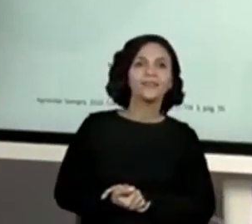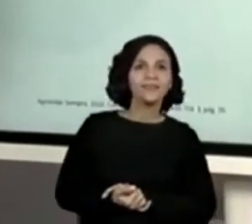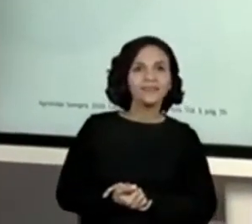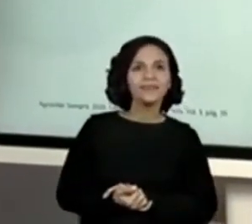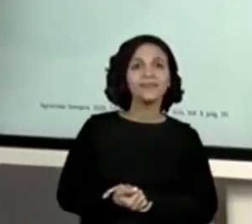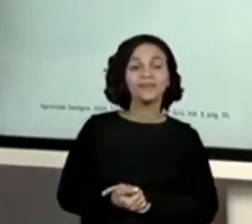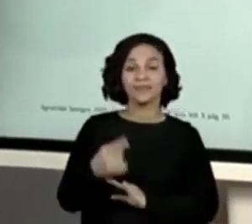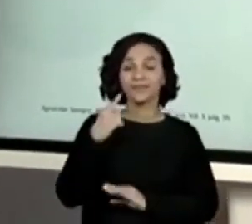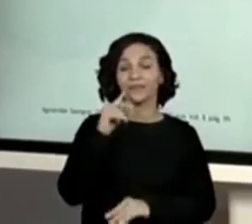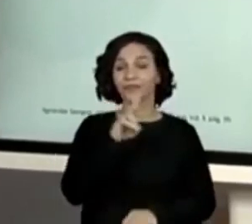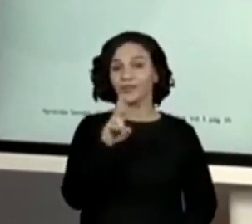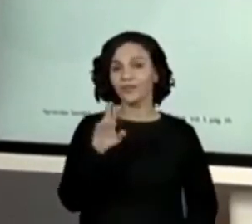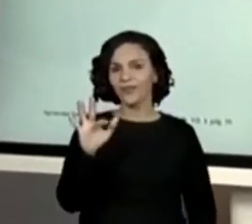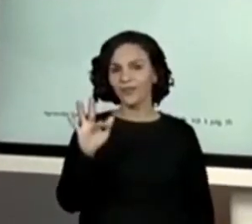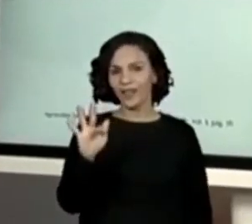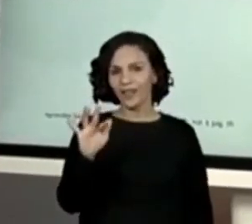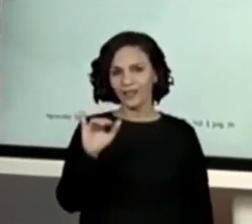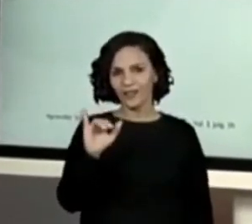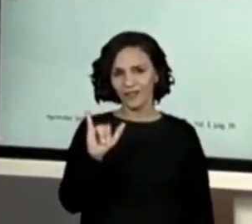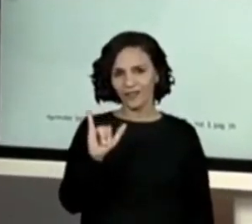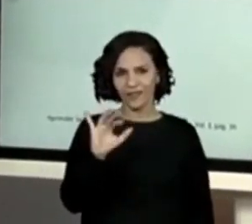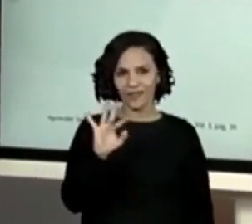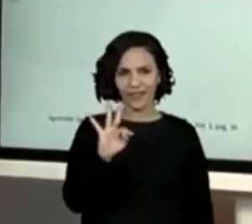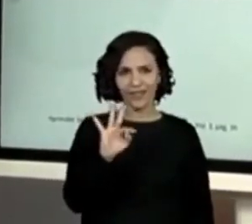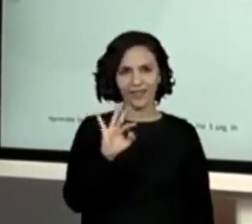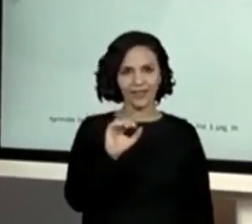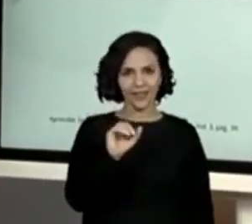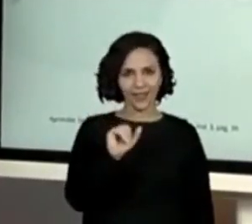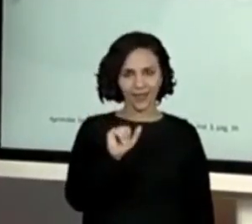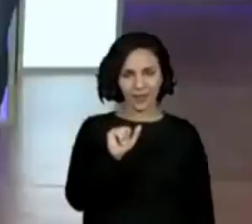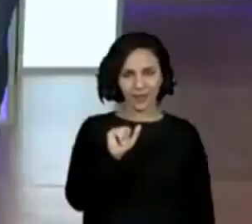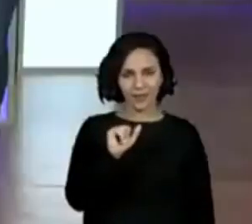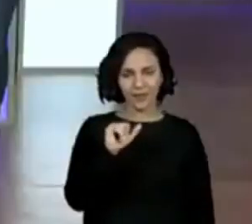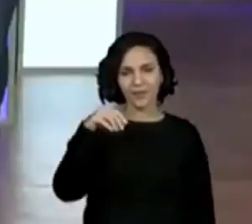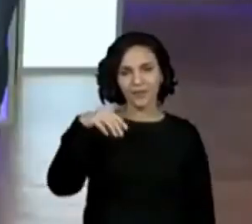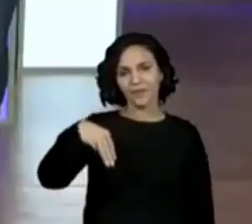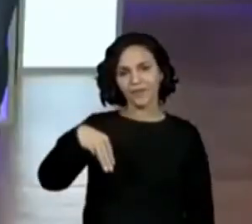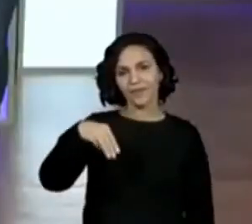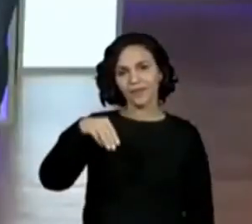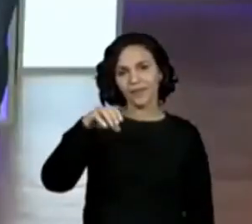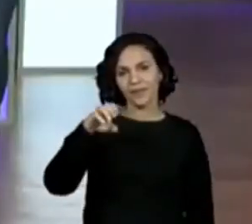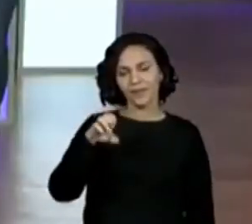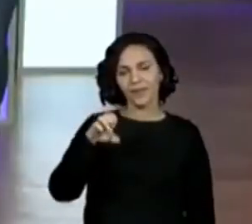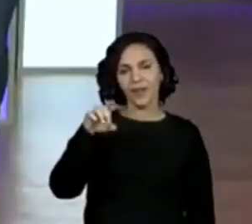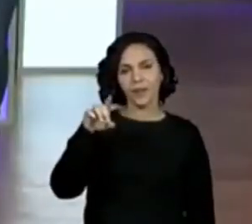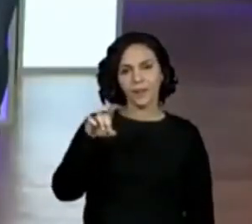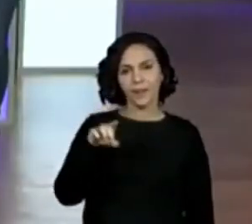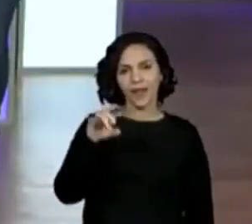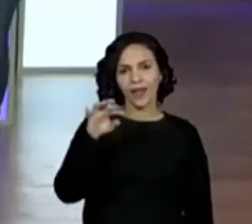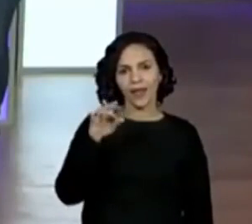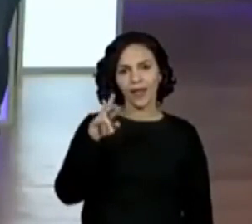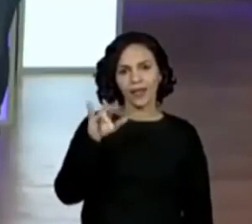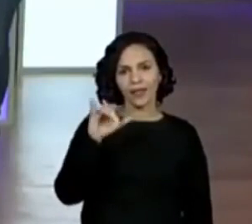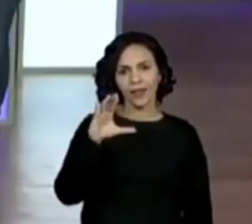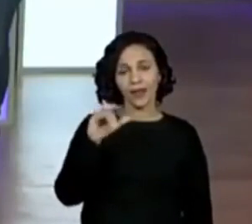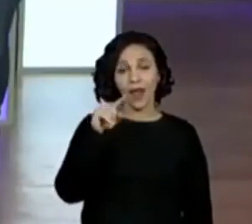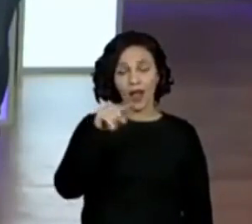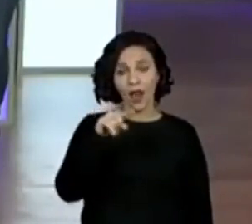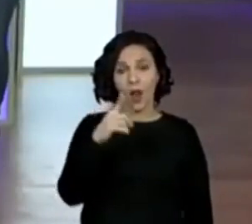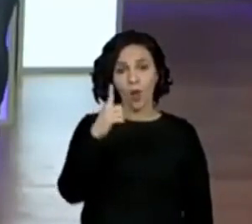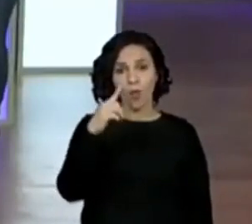A fita métrica, ela tem mais de um metro, não tem?